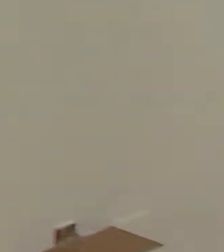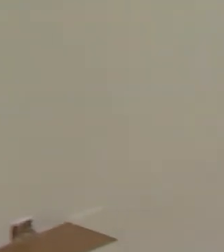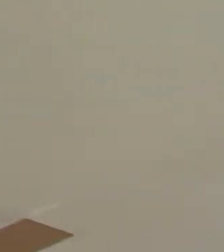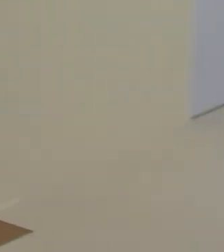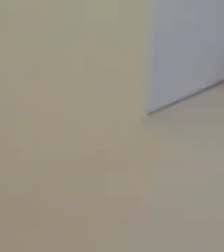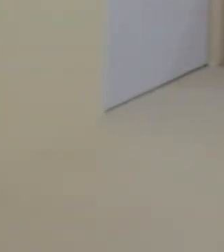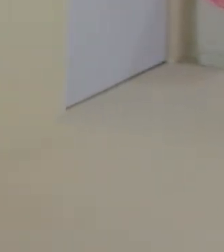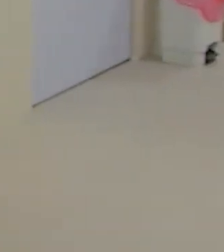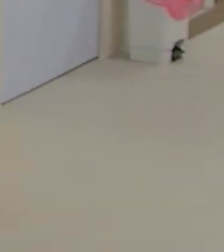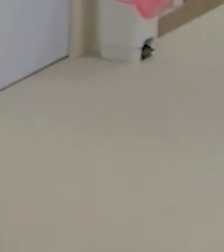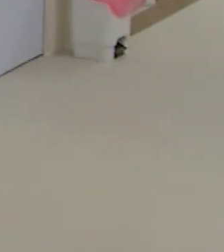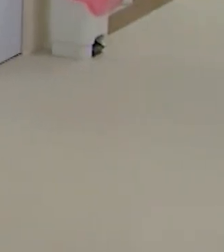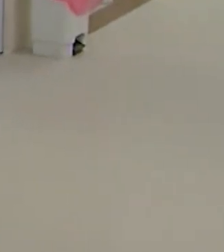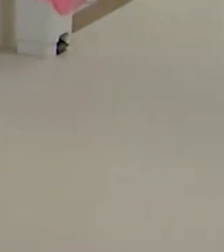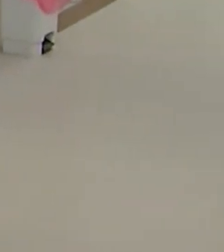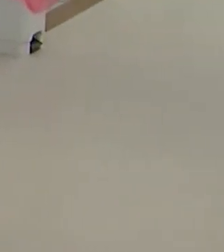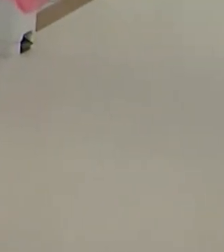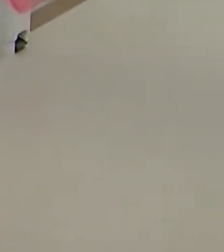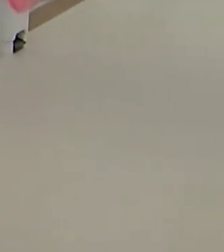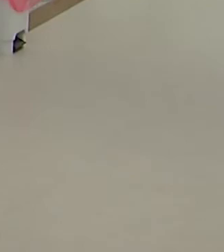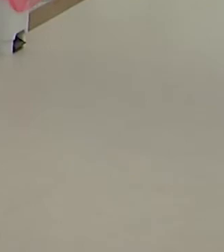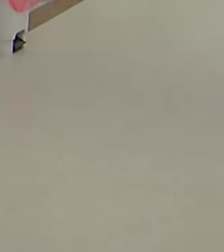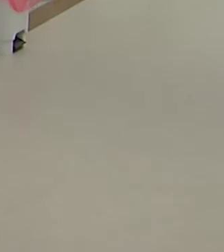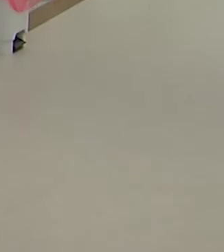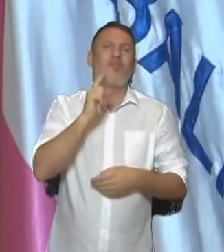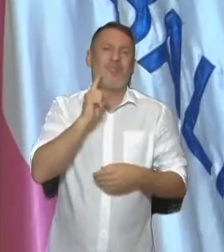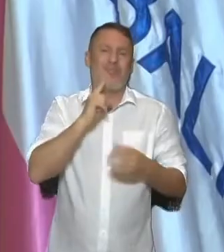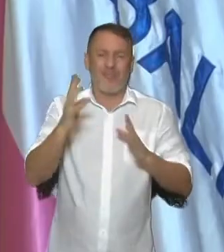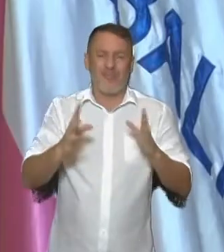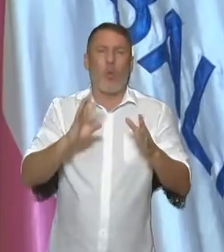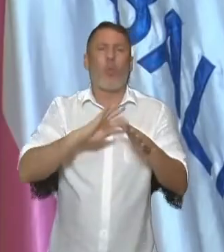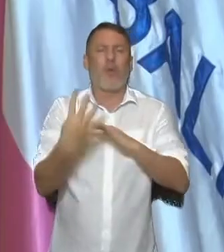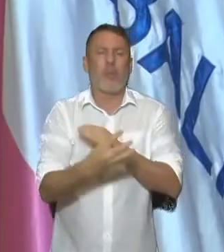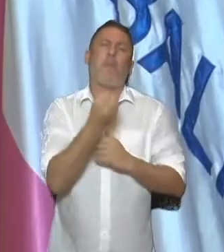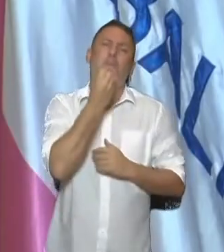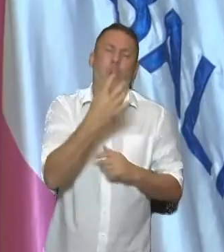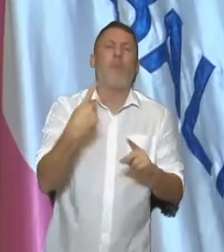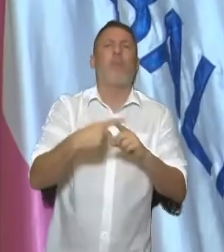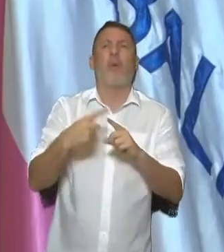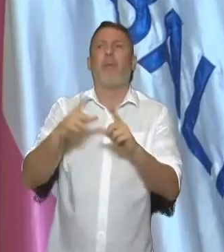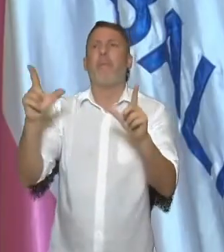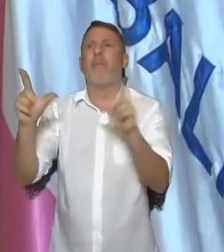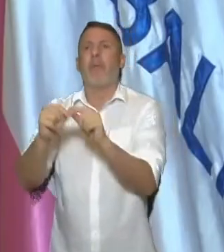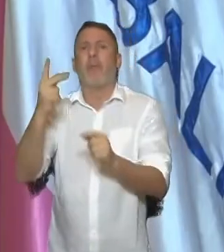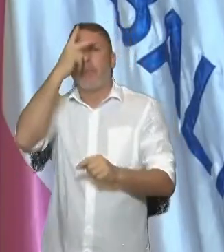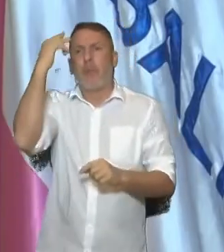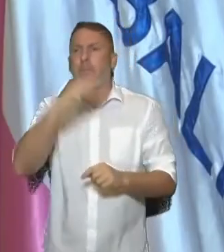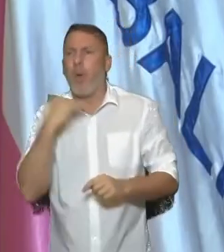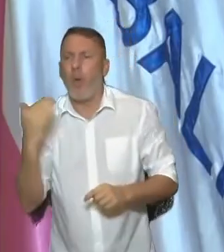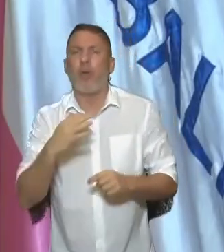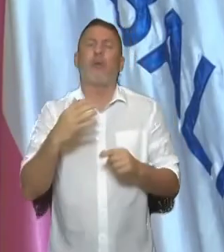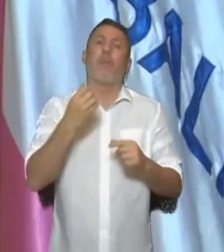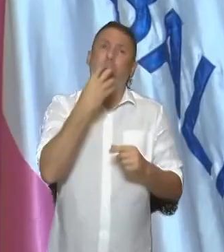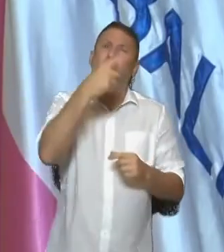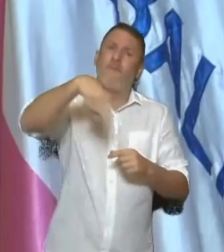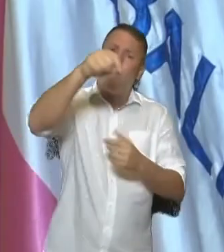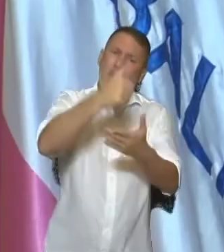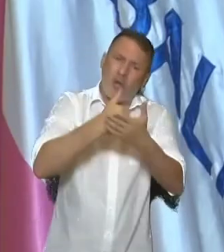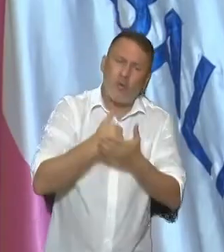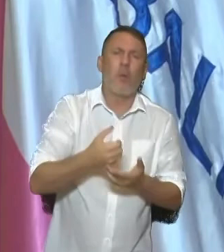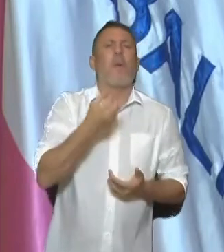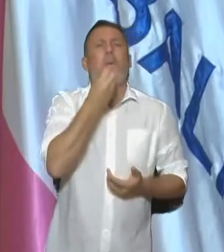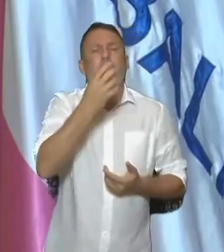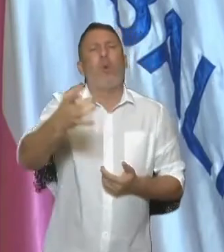de continuar seguindo todos os protocolos. Como é bom a gente manter as regras e a disciplina, assim, quem